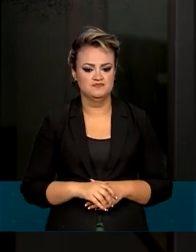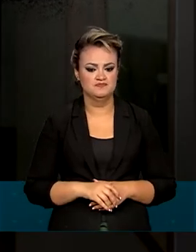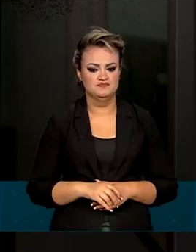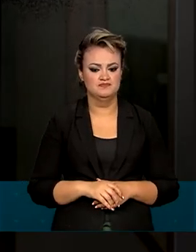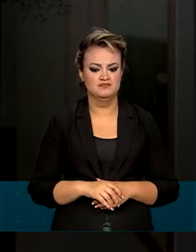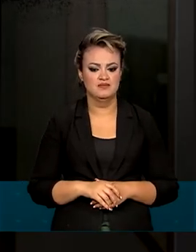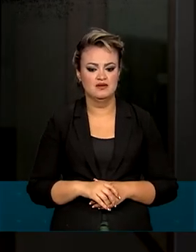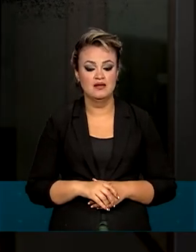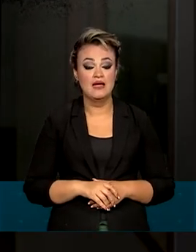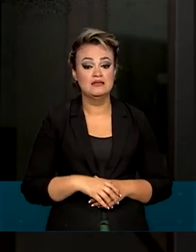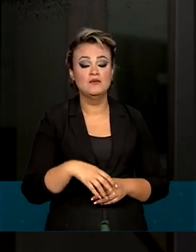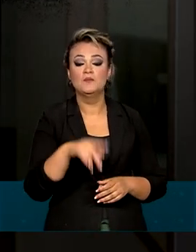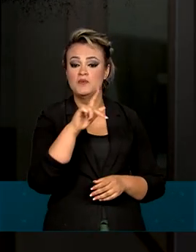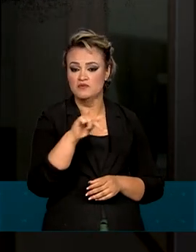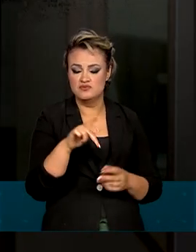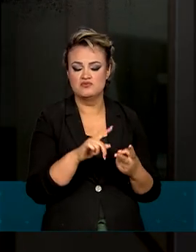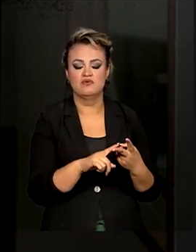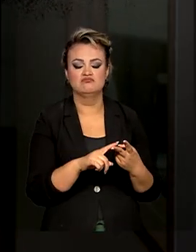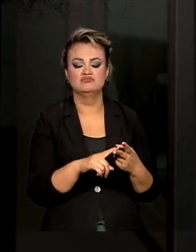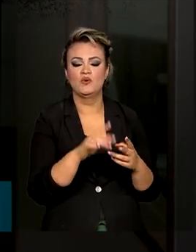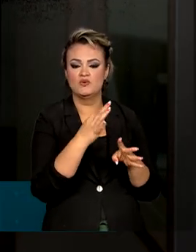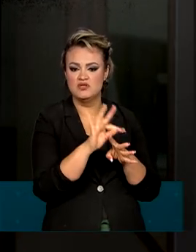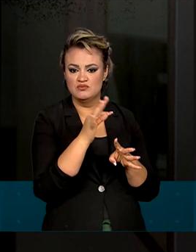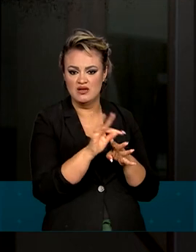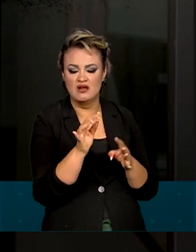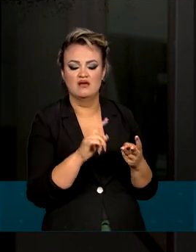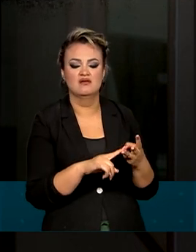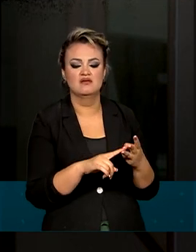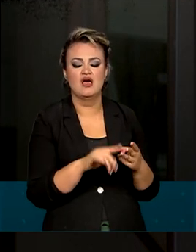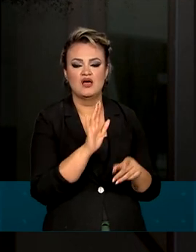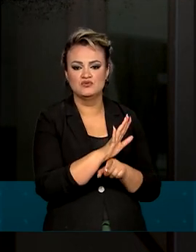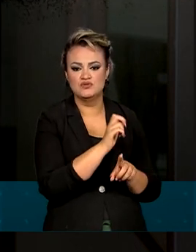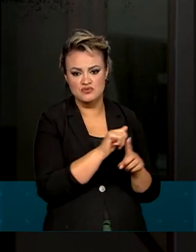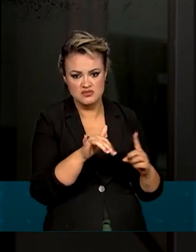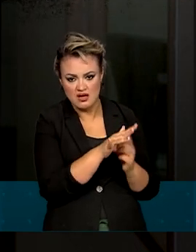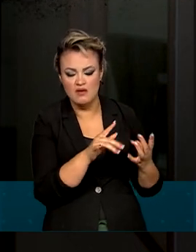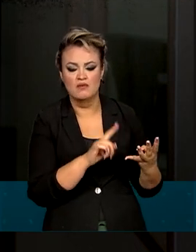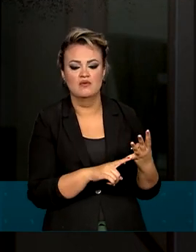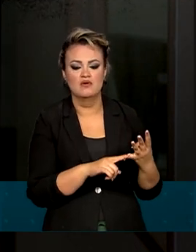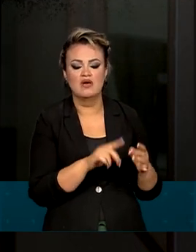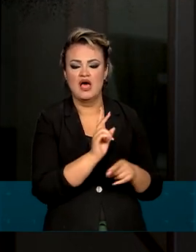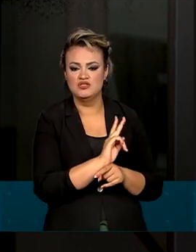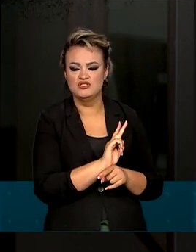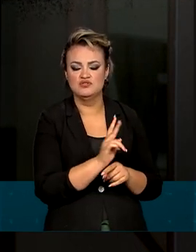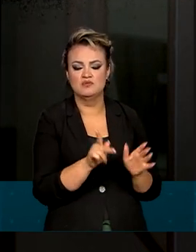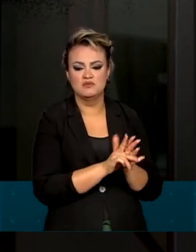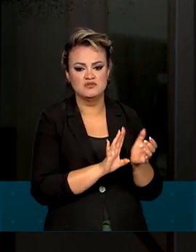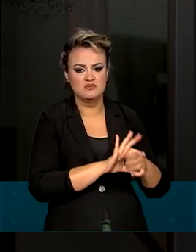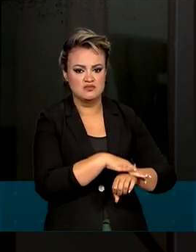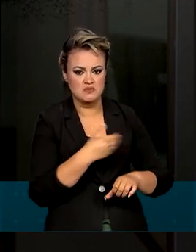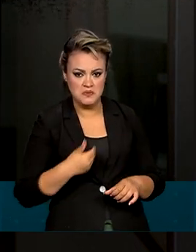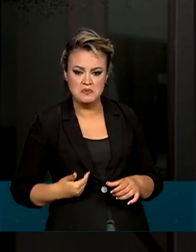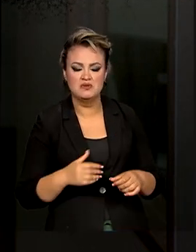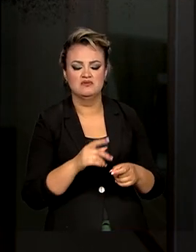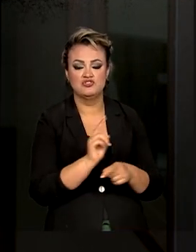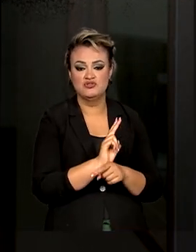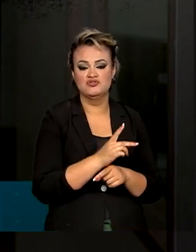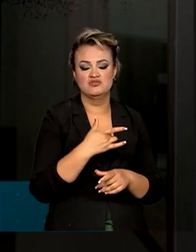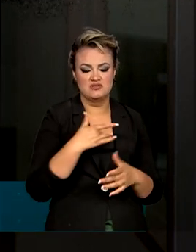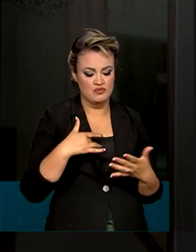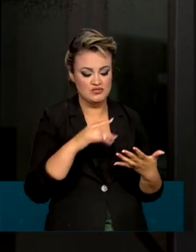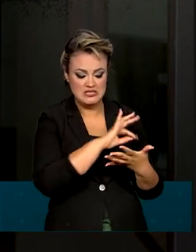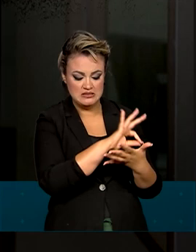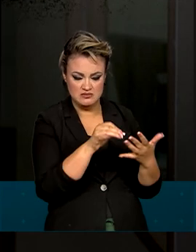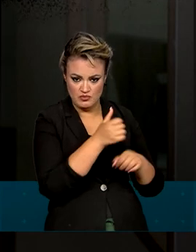Para capacitar professores, conselheiros tutelares, assistentes sociais, agentes de segurança pública e de saúde a